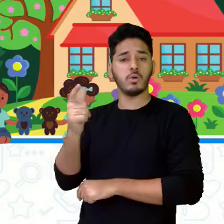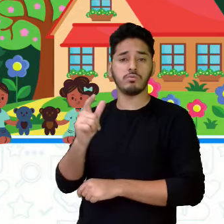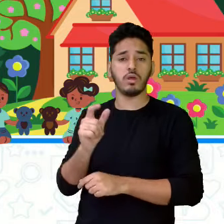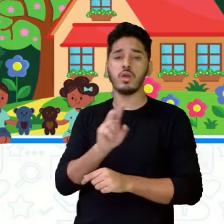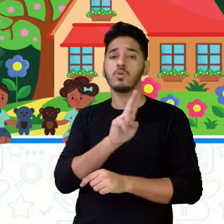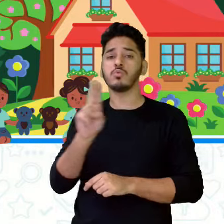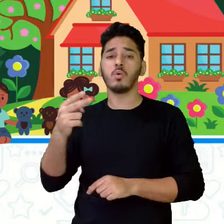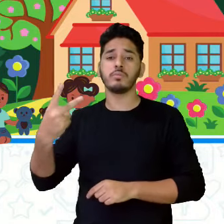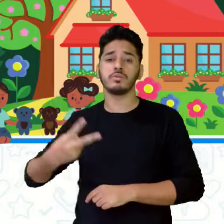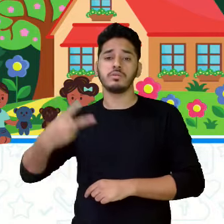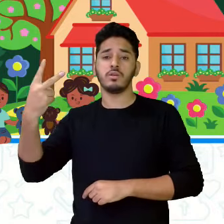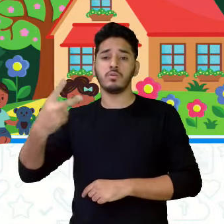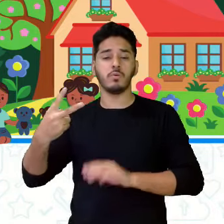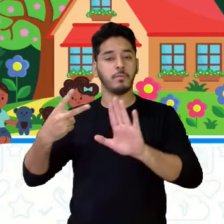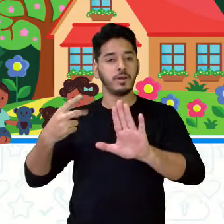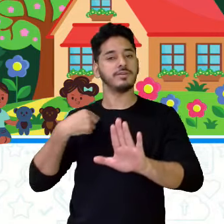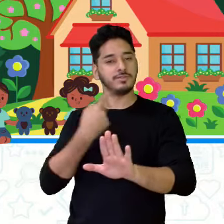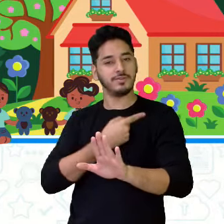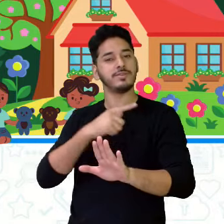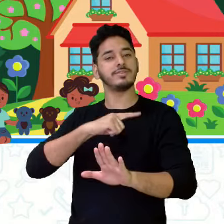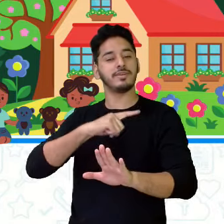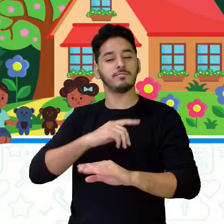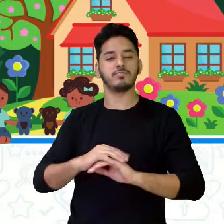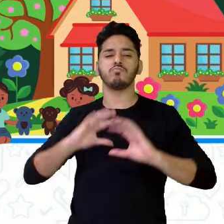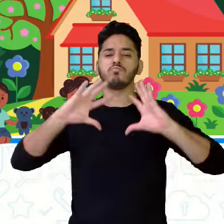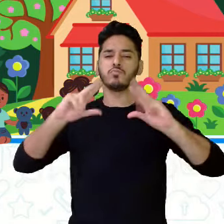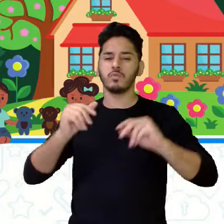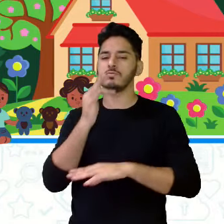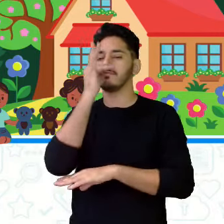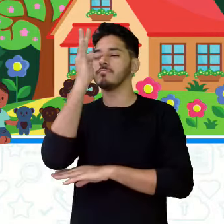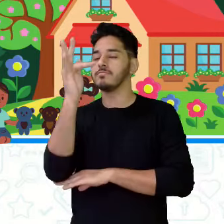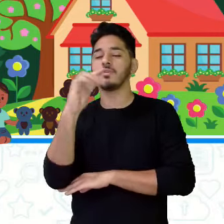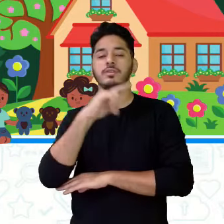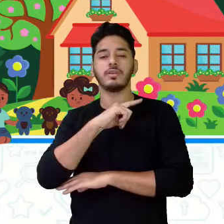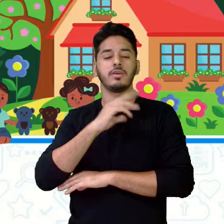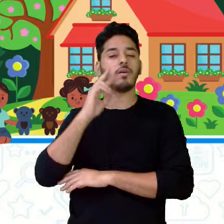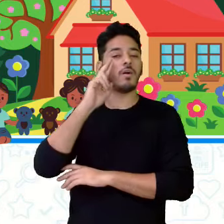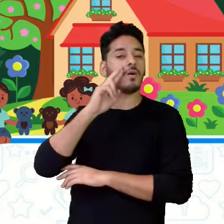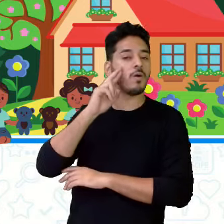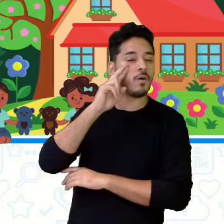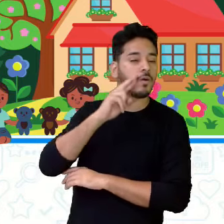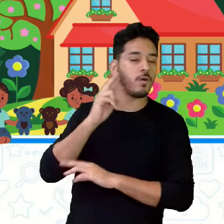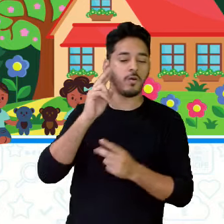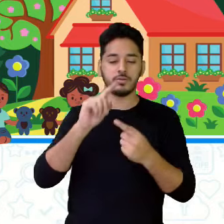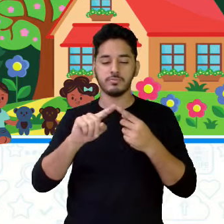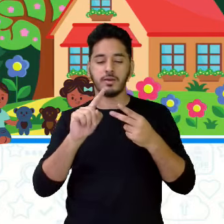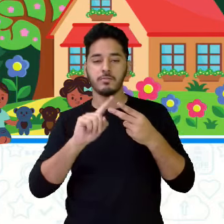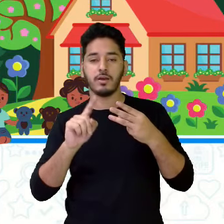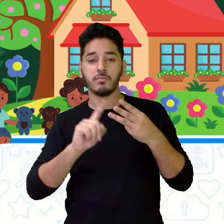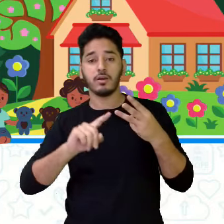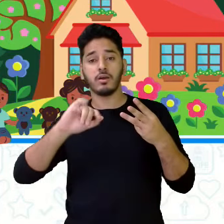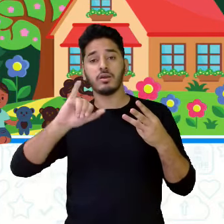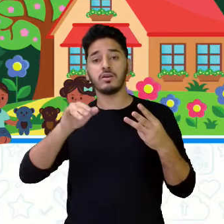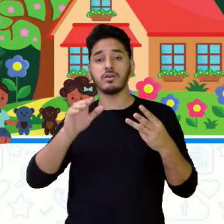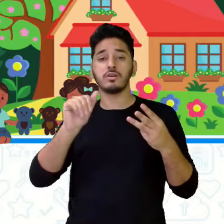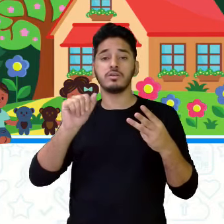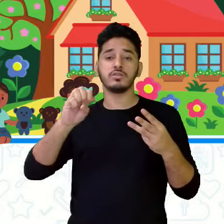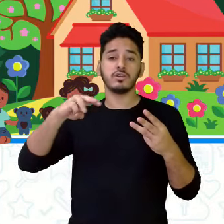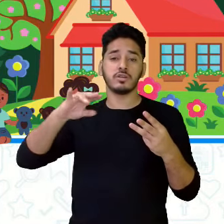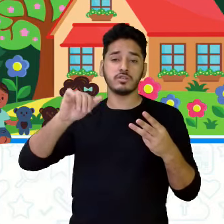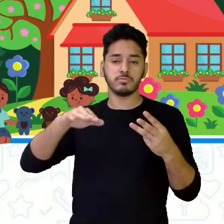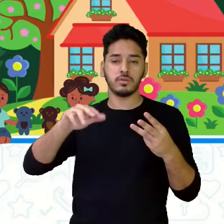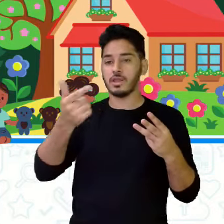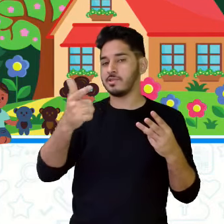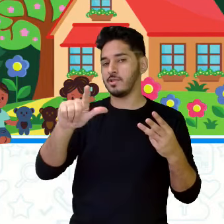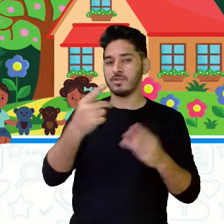mas a gente sim. Todas as flores têm nome. Rosa, camélia e jasmin. Flores não